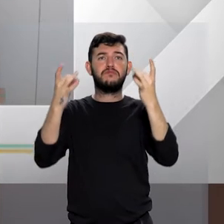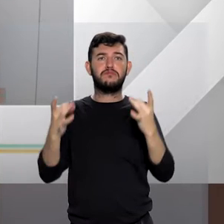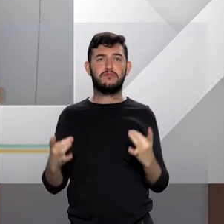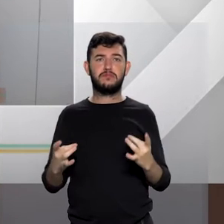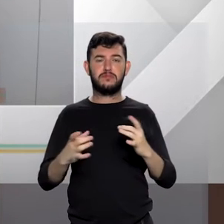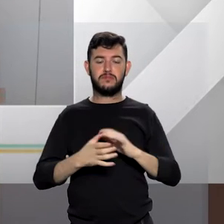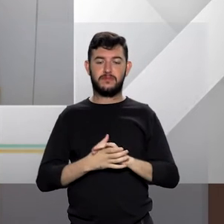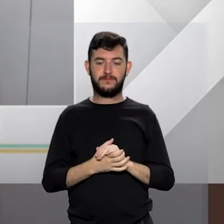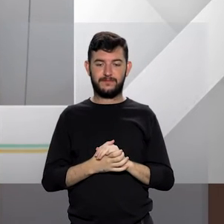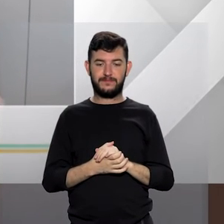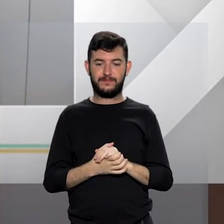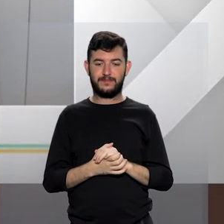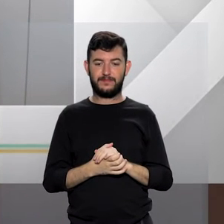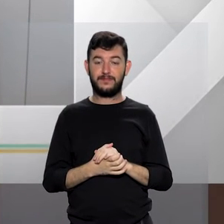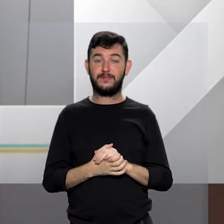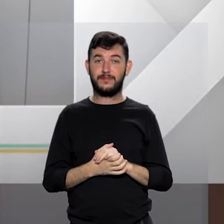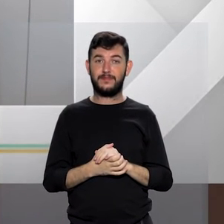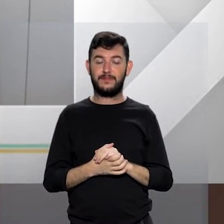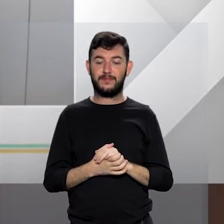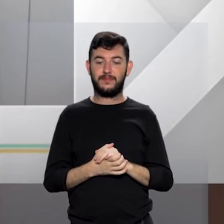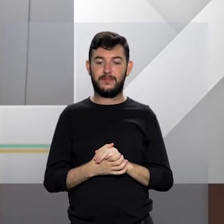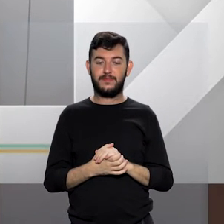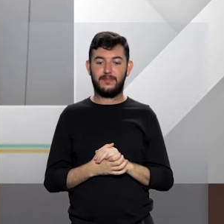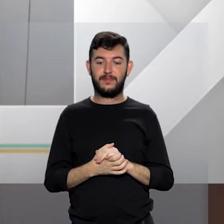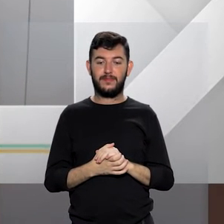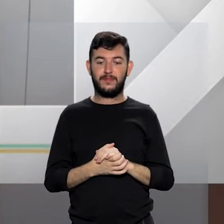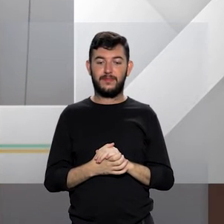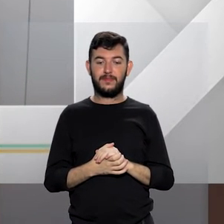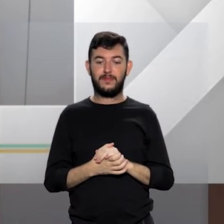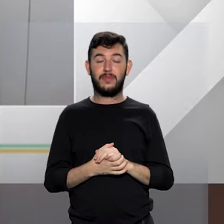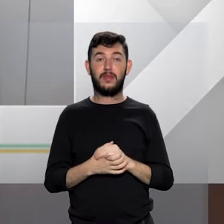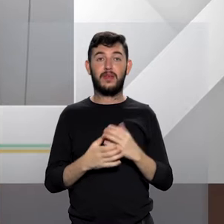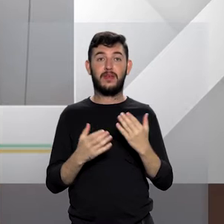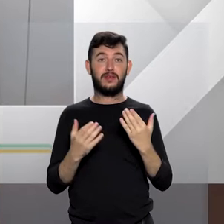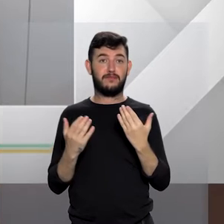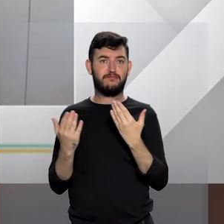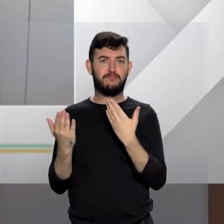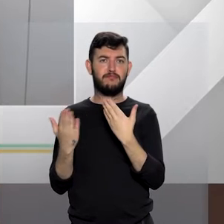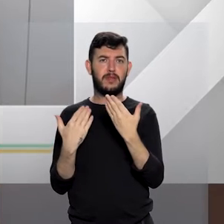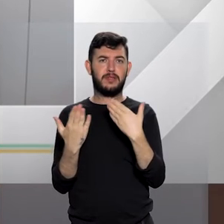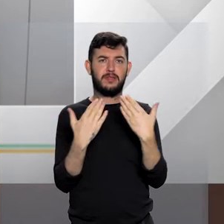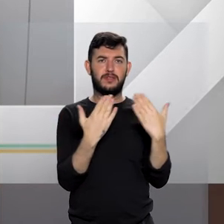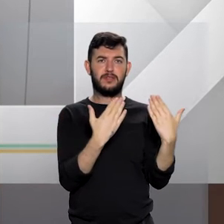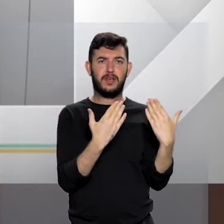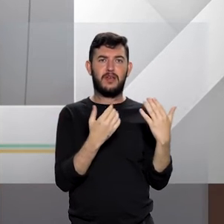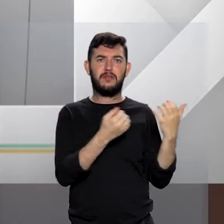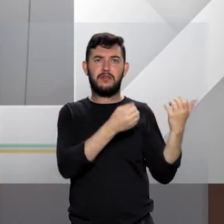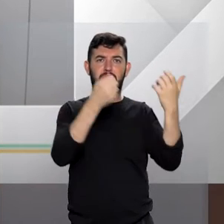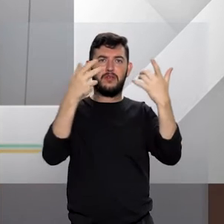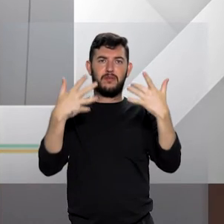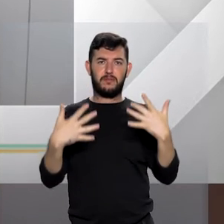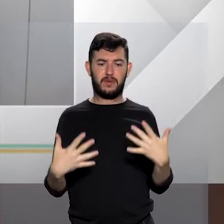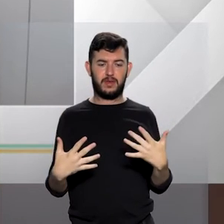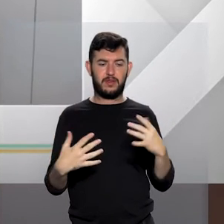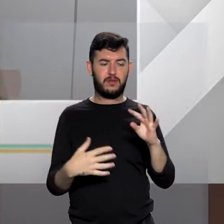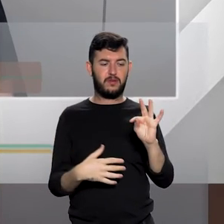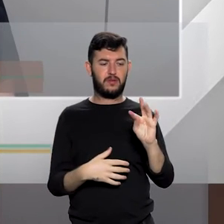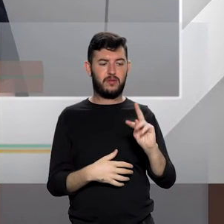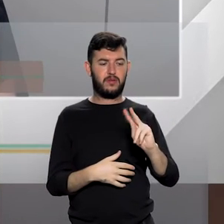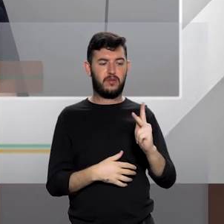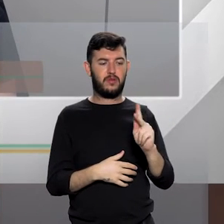Bom, primeiramente, somando aí, diante do diálogo apresentado pelo Tiago, é muito